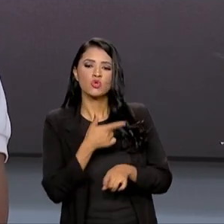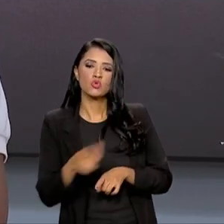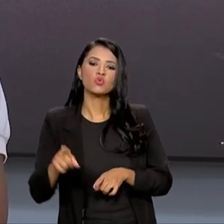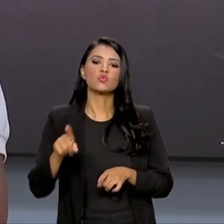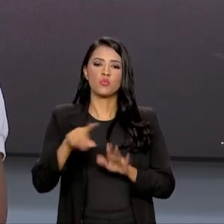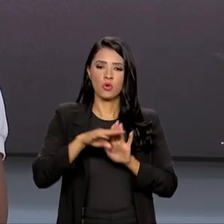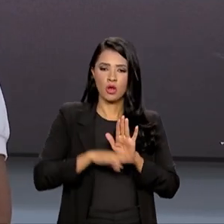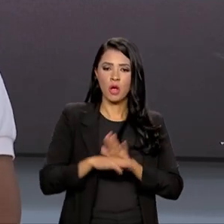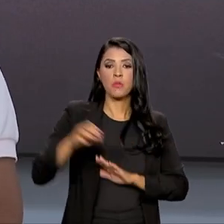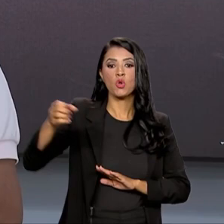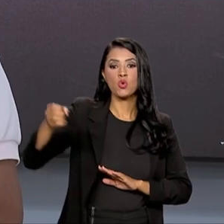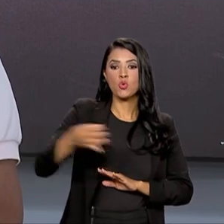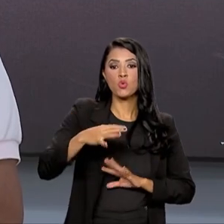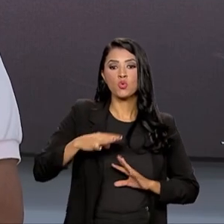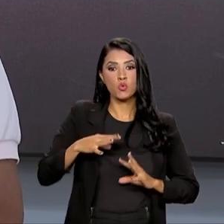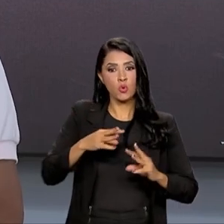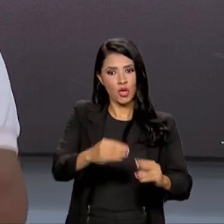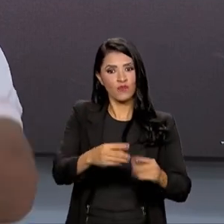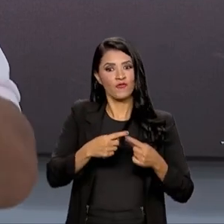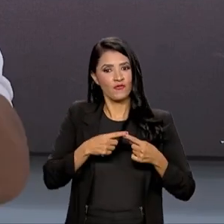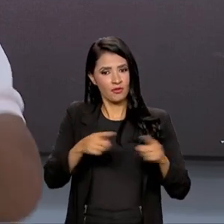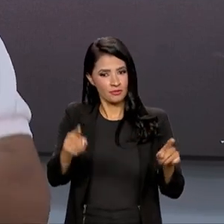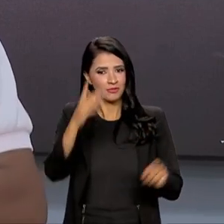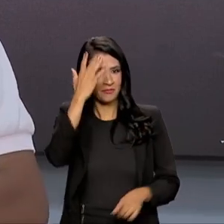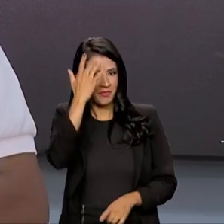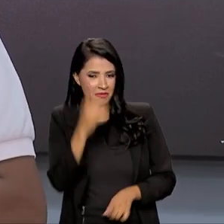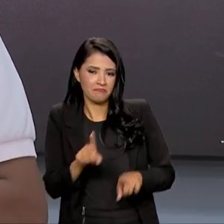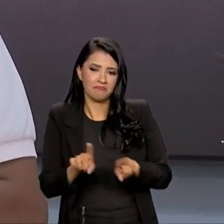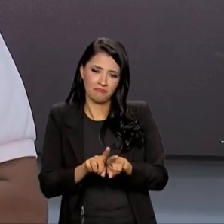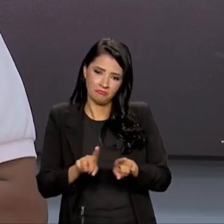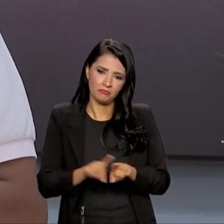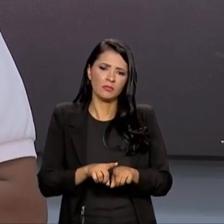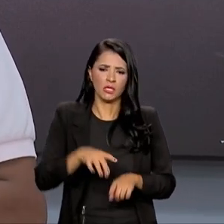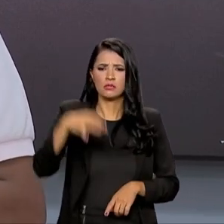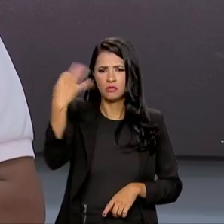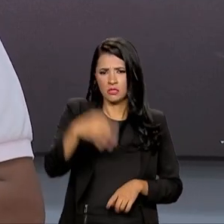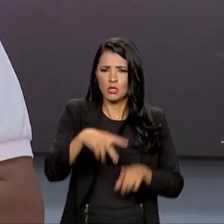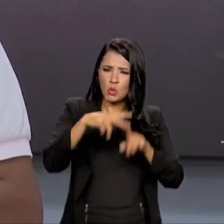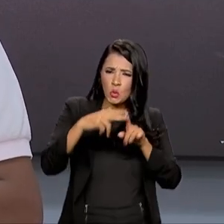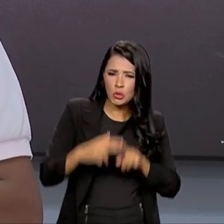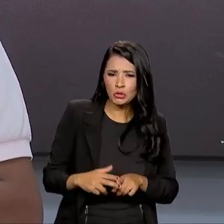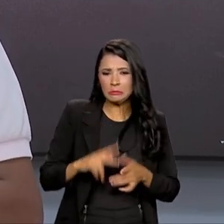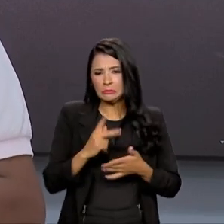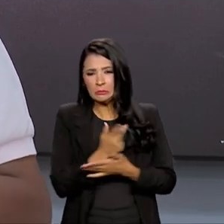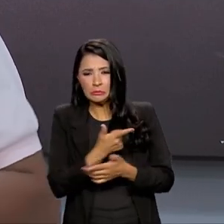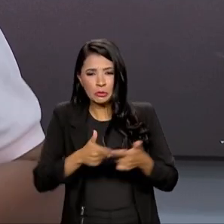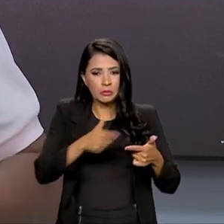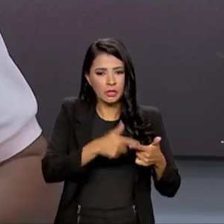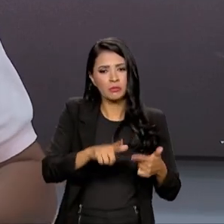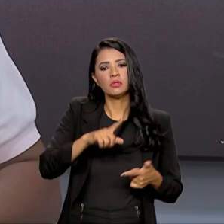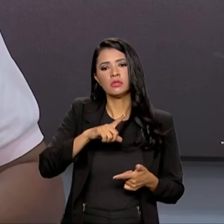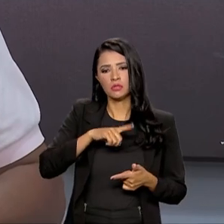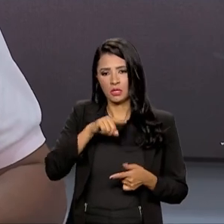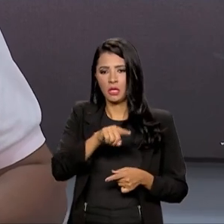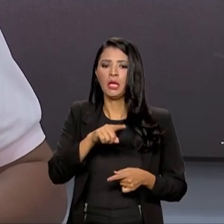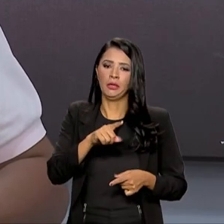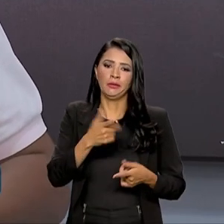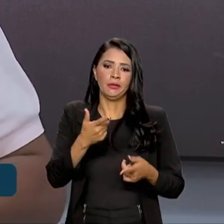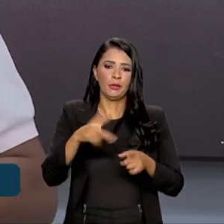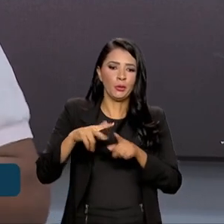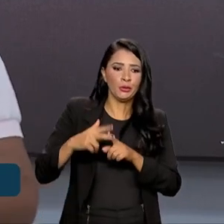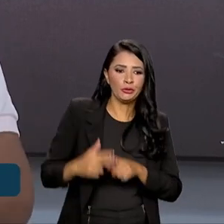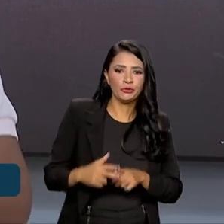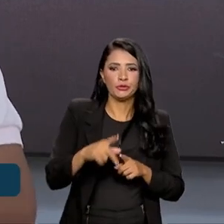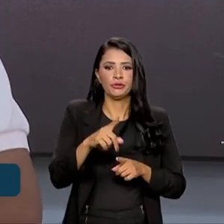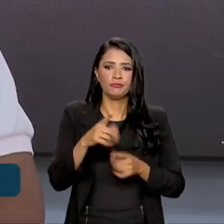para Todos, e com certeza vamos corrigir alguns problemas que tem o Luz para Todos, principalmente no que se refere à manutenção